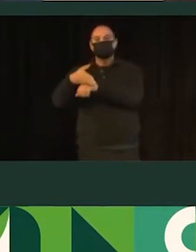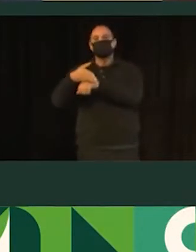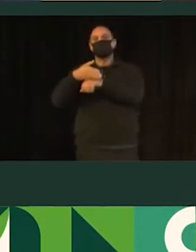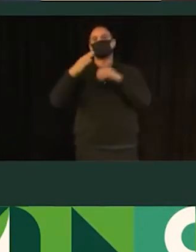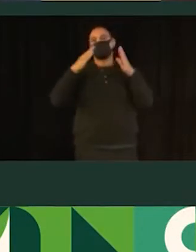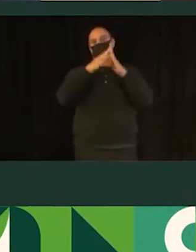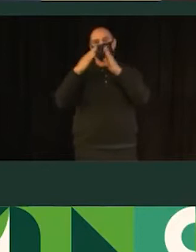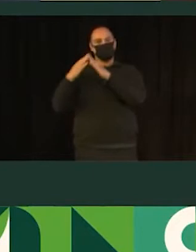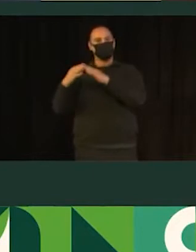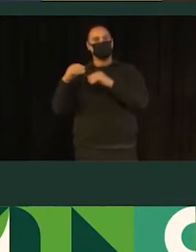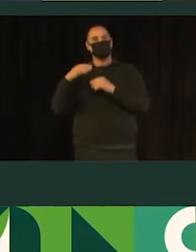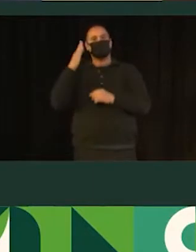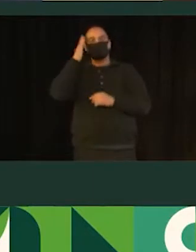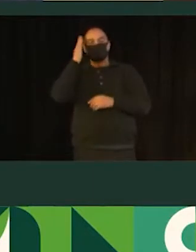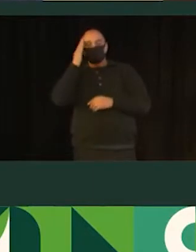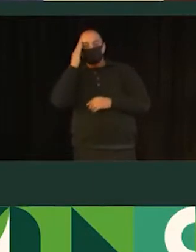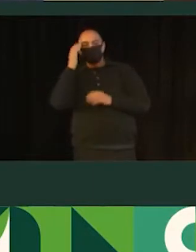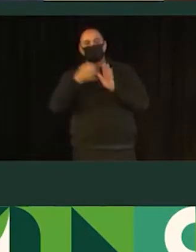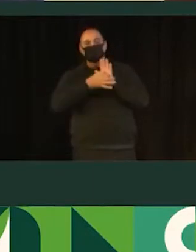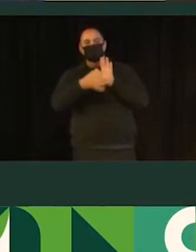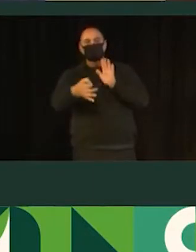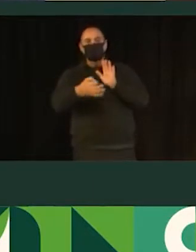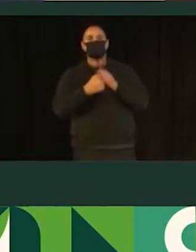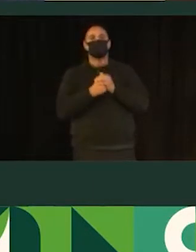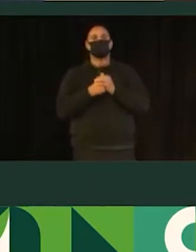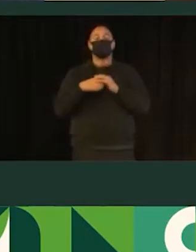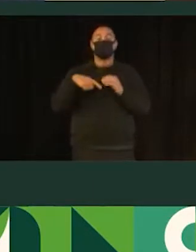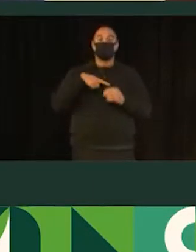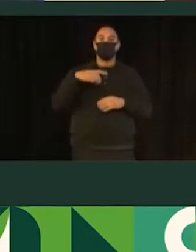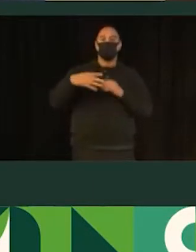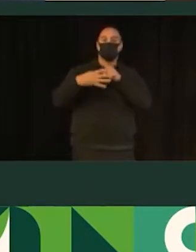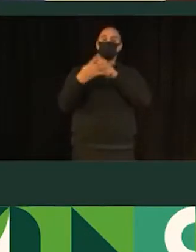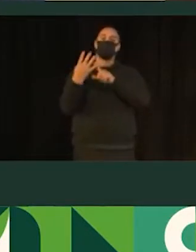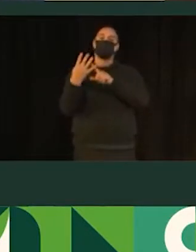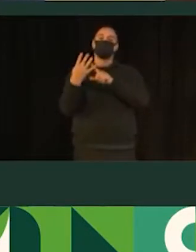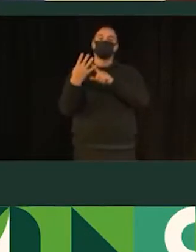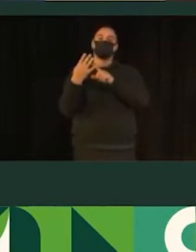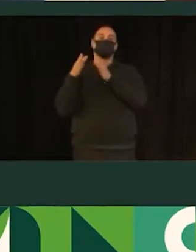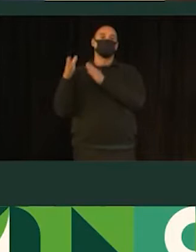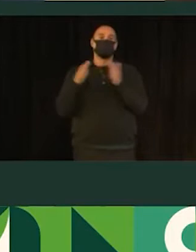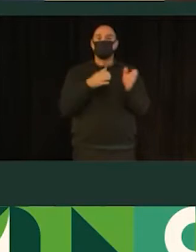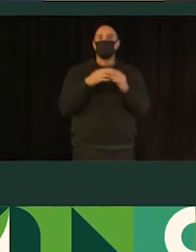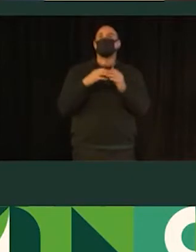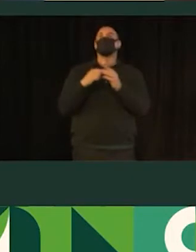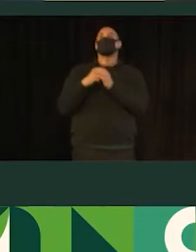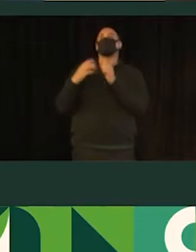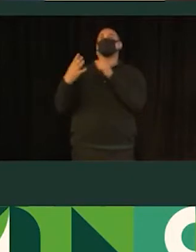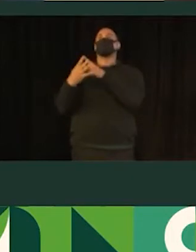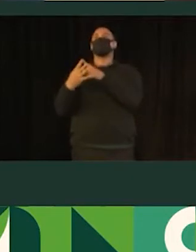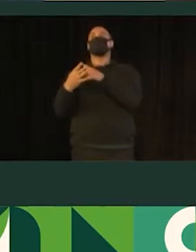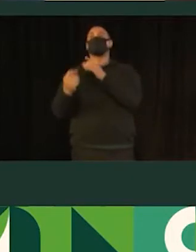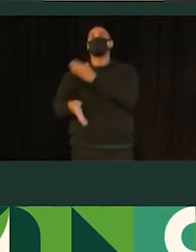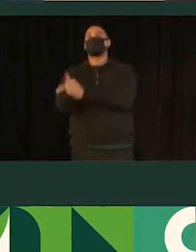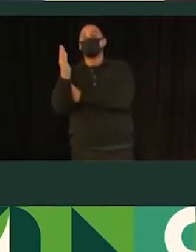Então, nessa fase de pesquisa, aqui tem quatro tipos principais de pesquisas que foram realizadas. Pesquisa de demanda de viagens, com origem